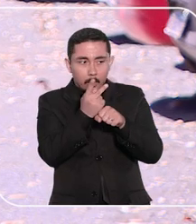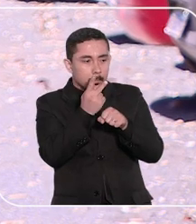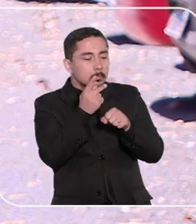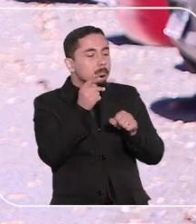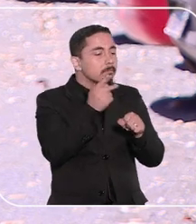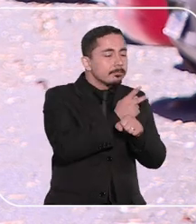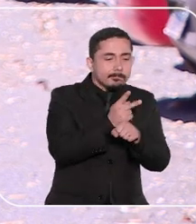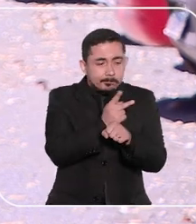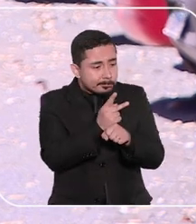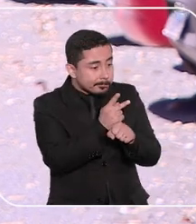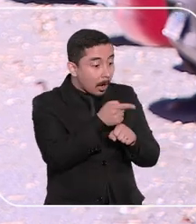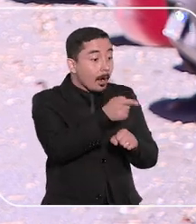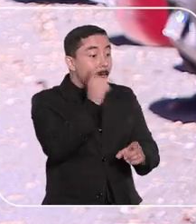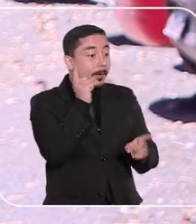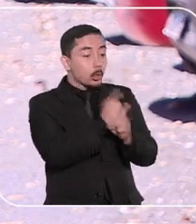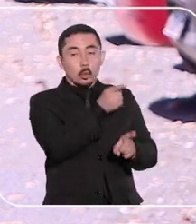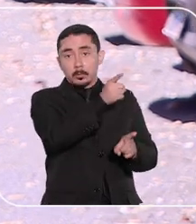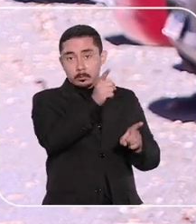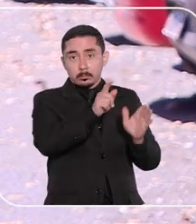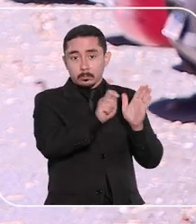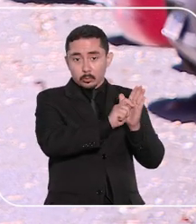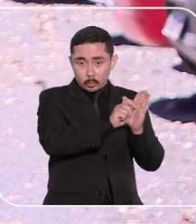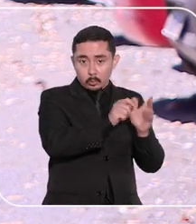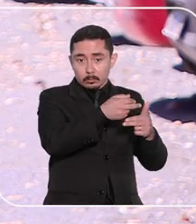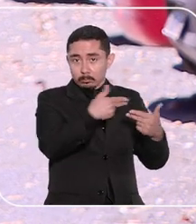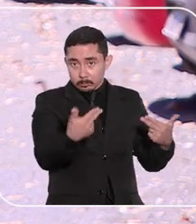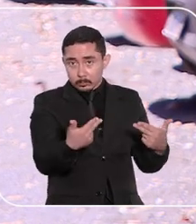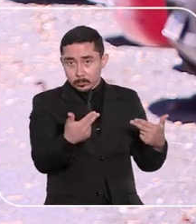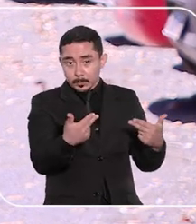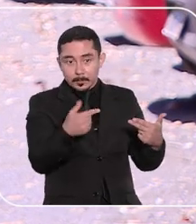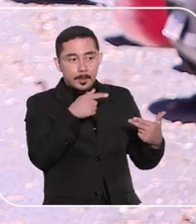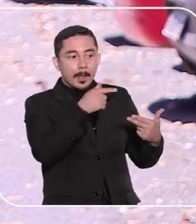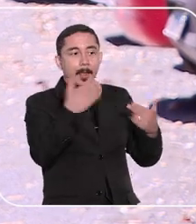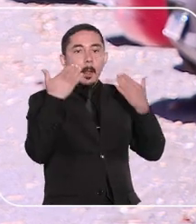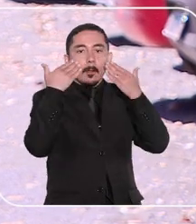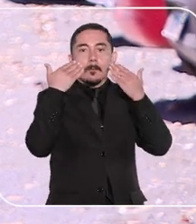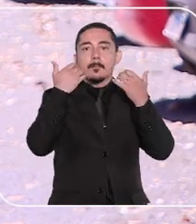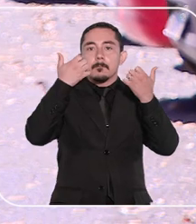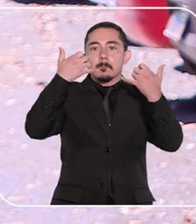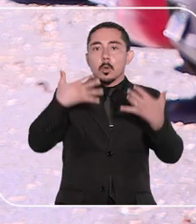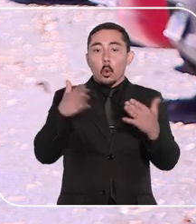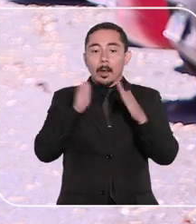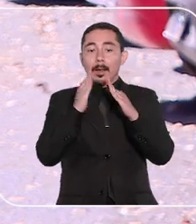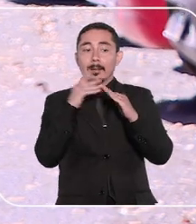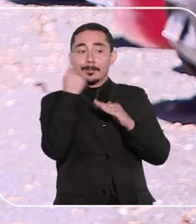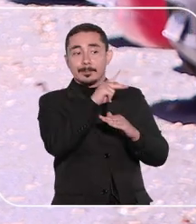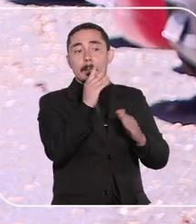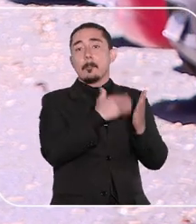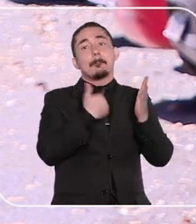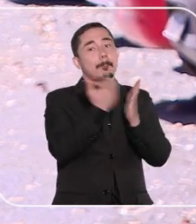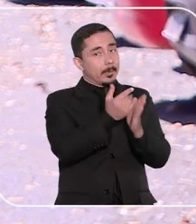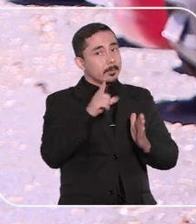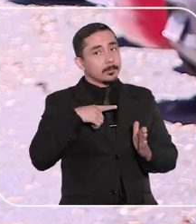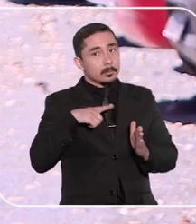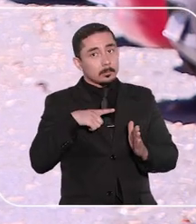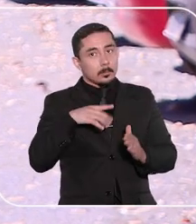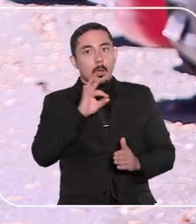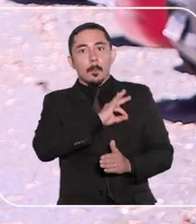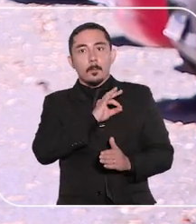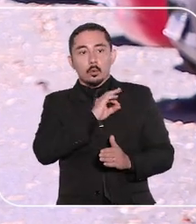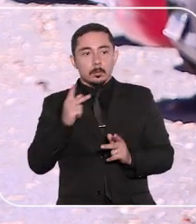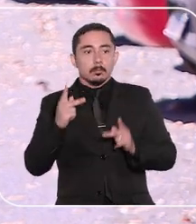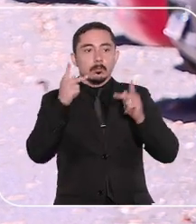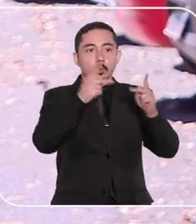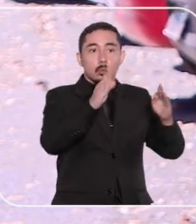busca pessoal e após apreenderem entorpecentes no carro, o motorista teria revelado a existência de mais drogas na sua casa. A equipe